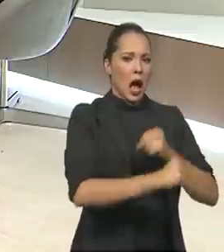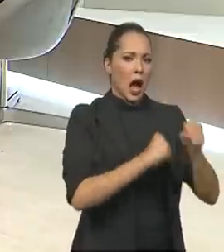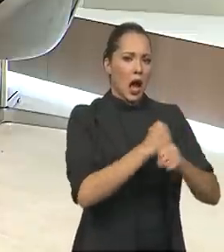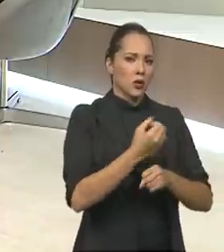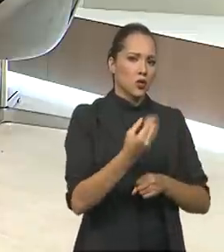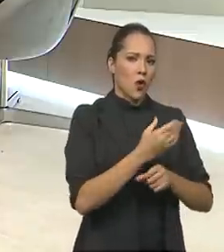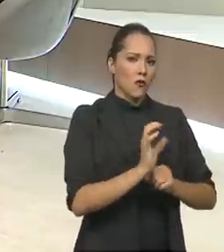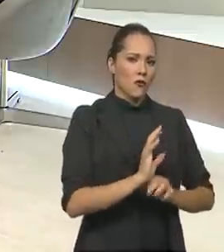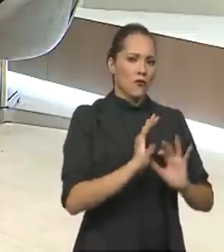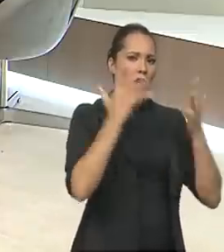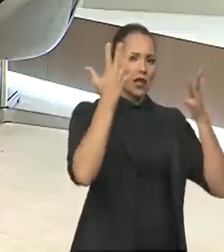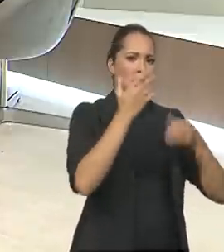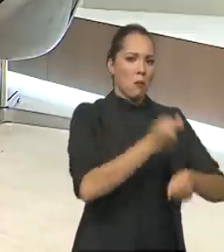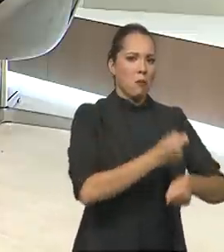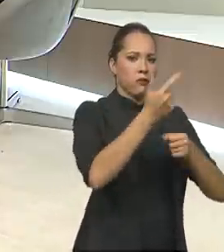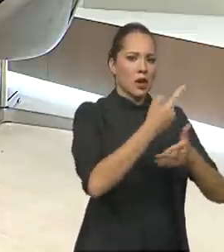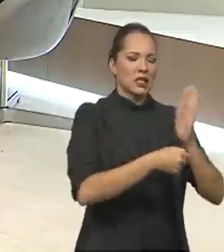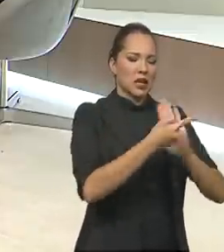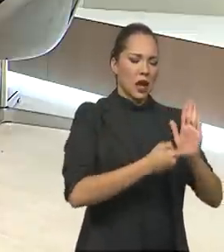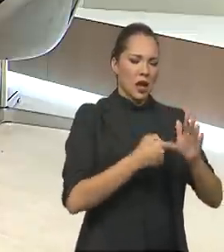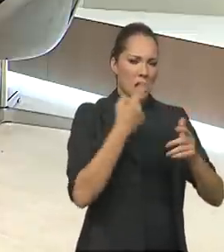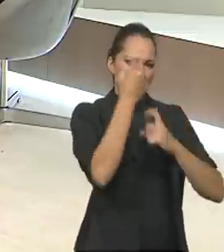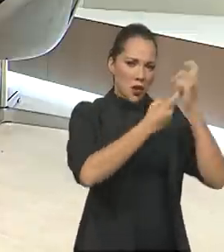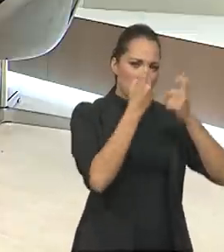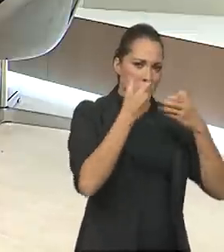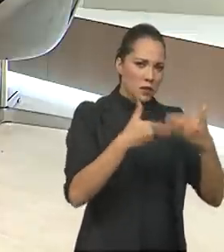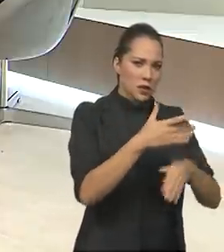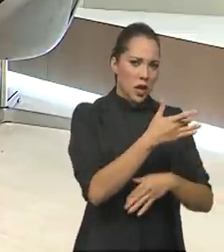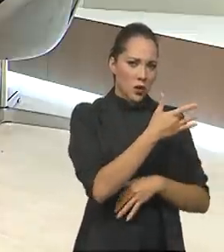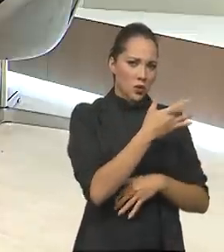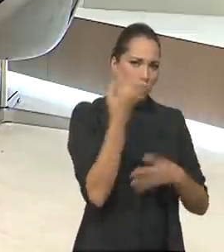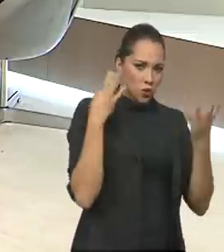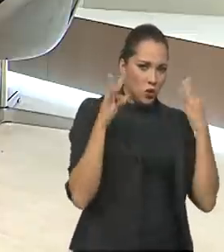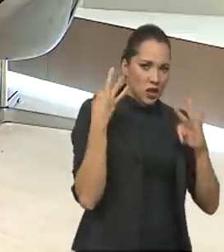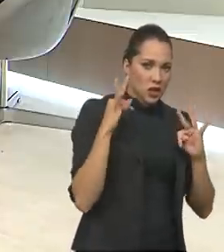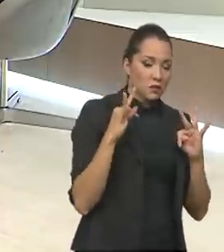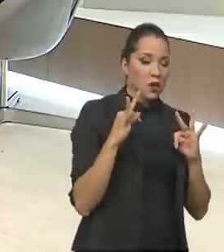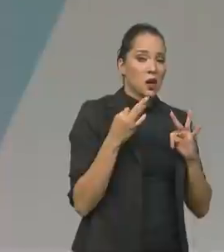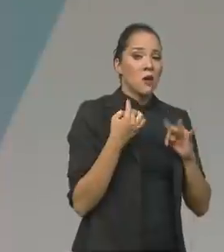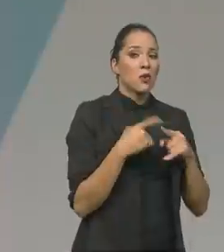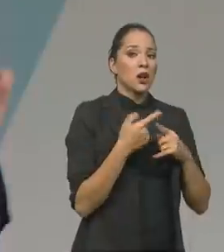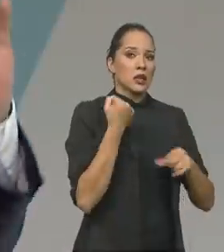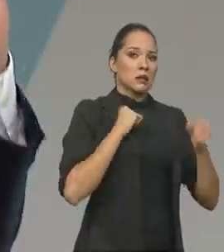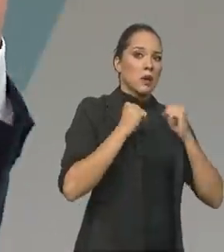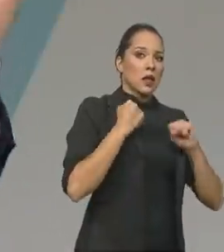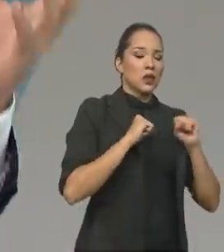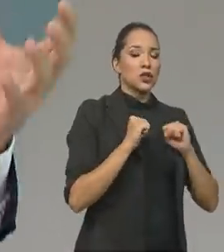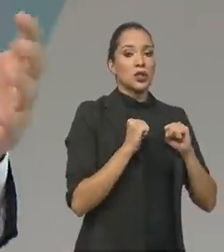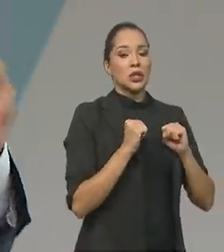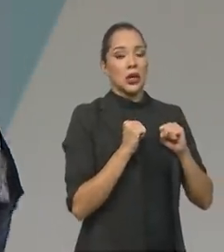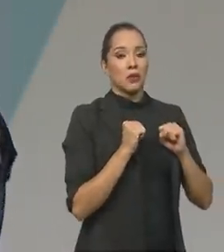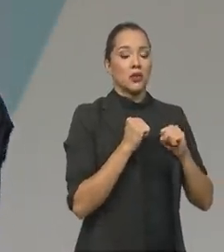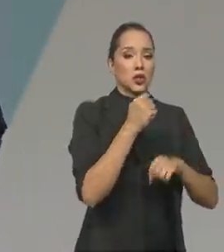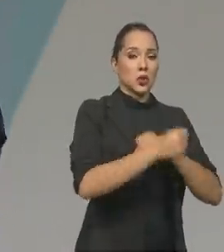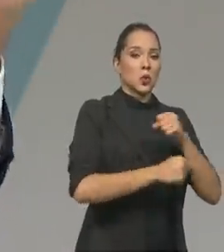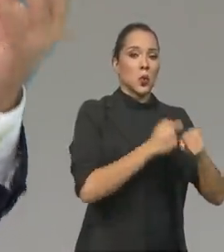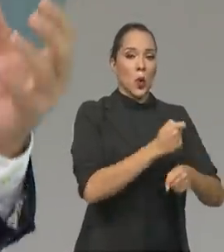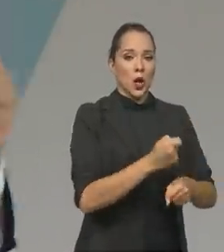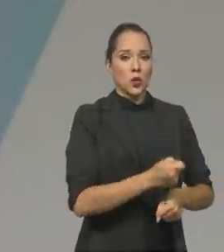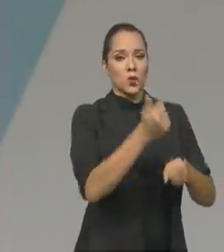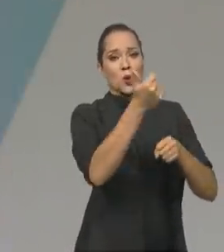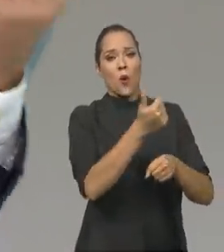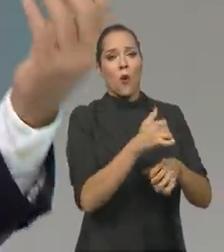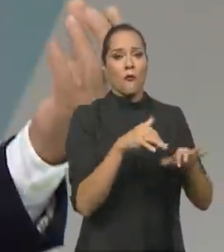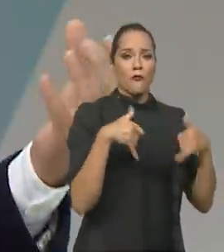uma certa forma preocupa o Ministério do Turismo por conta disso que o senhor está falando, dessa expectativa de um ano novo que